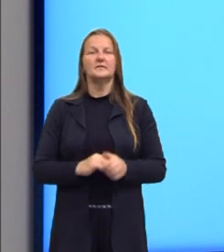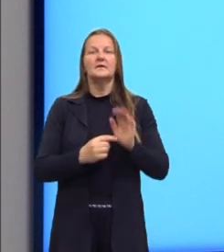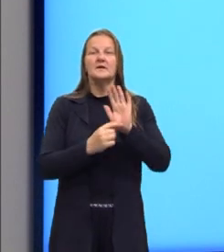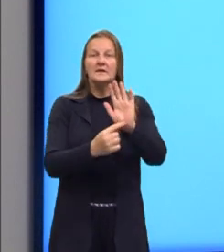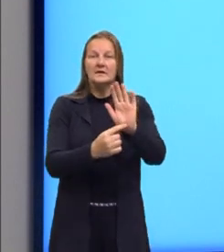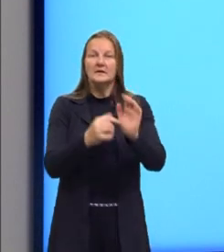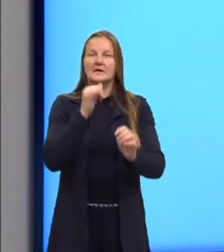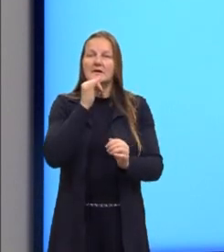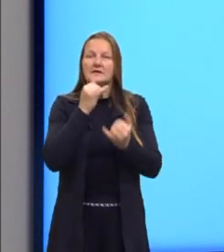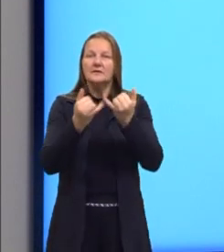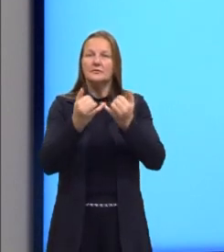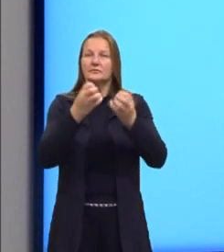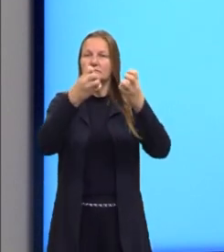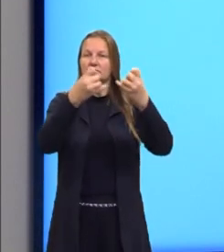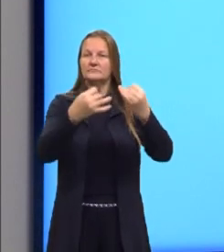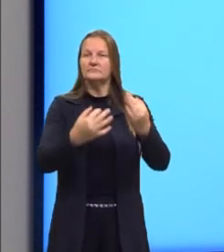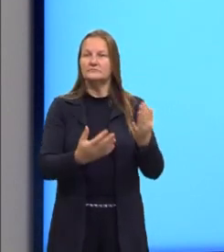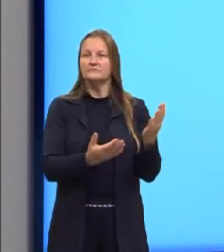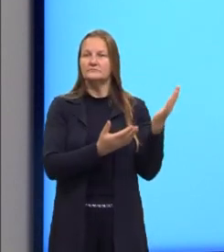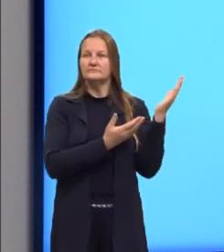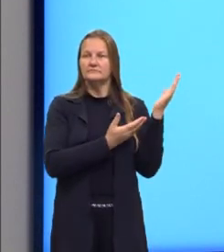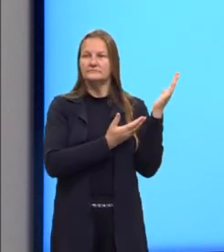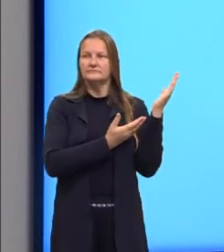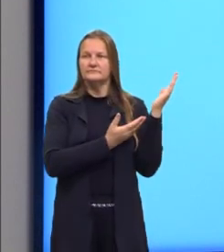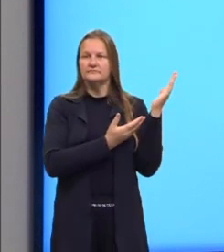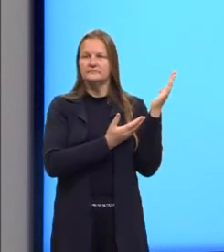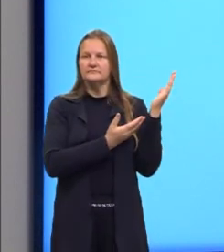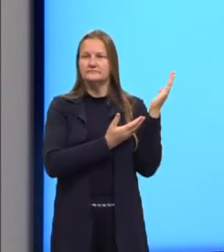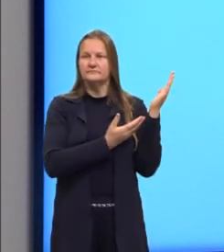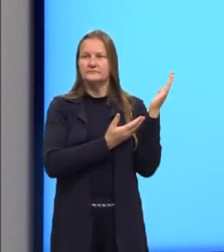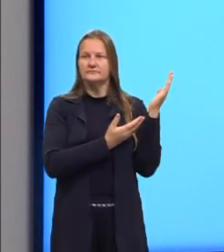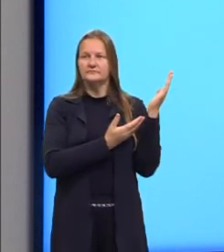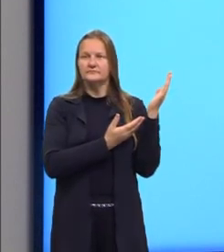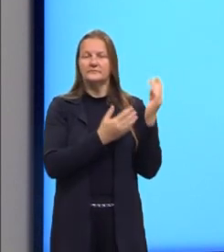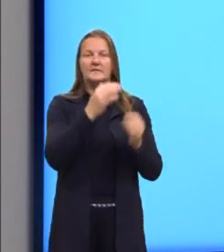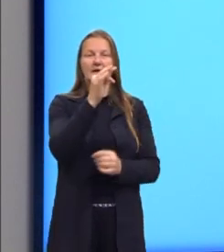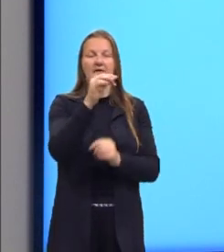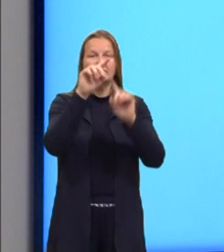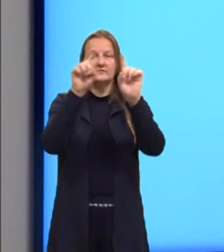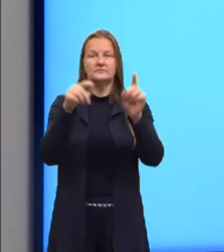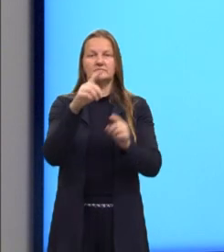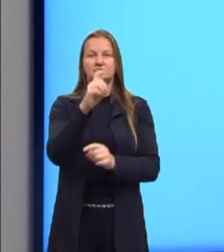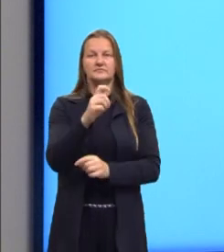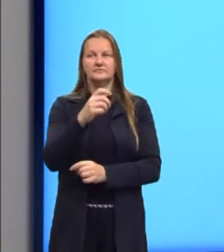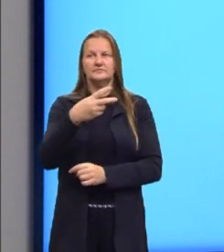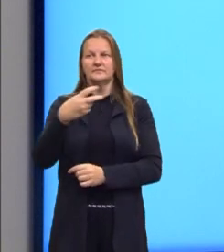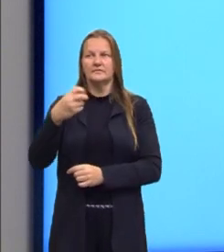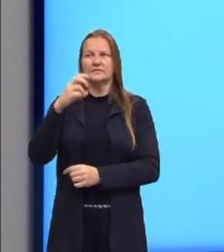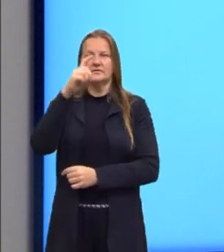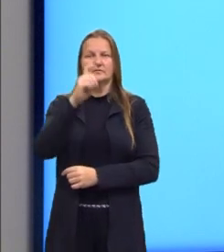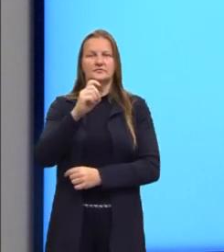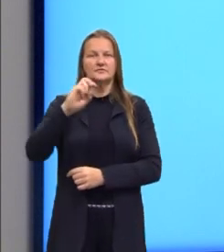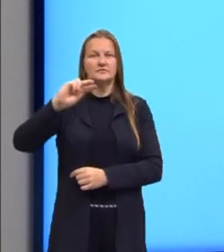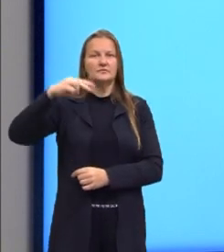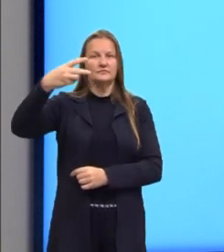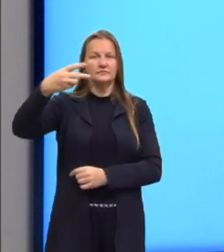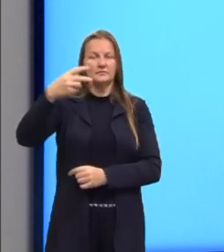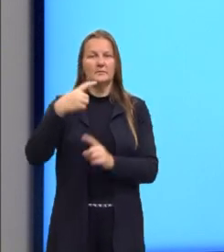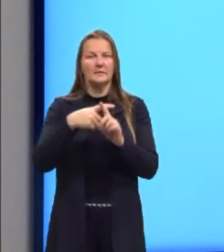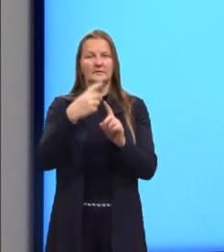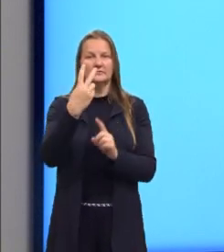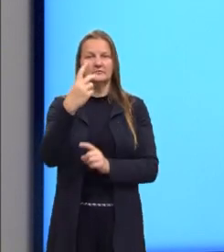exemplo, então, aqui para vocês. Dada uma função f de x, sendo ela x ao quadrado mais